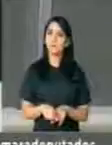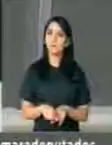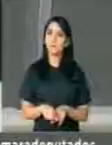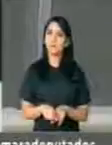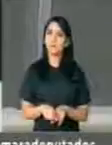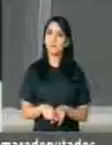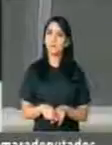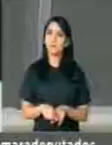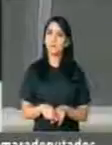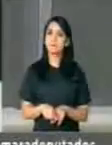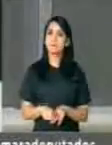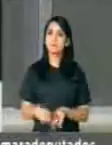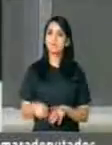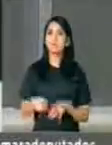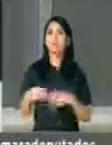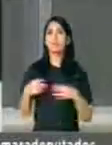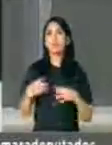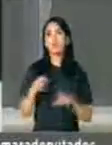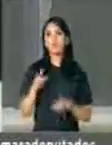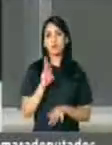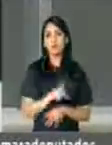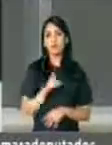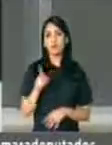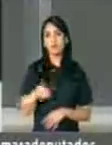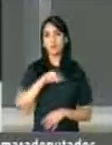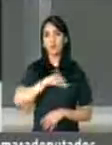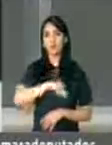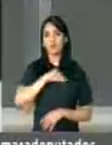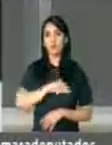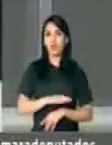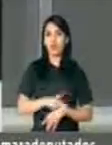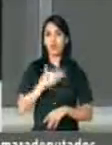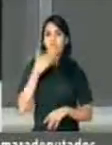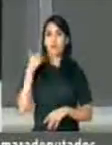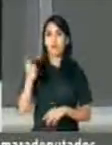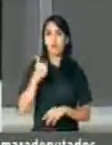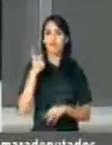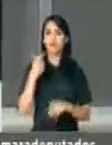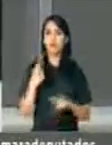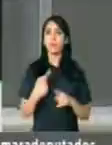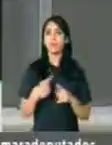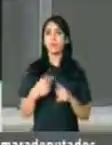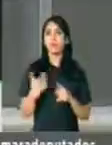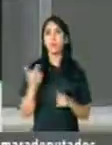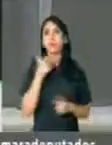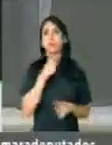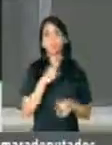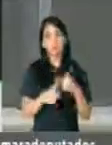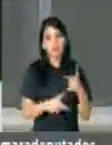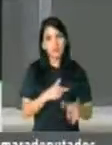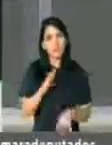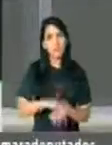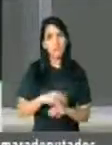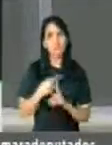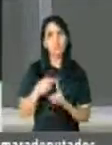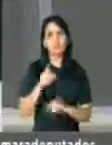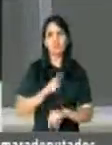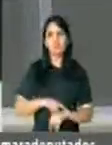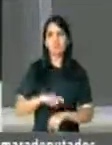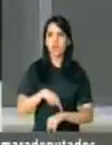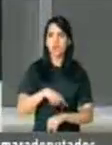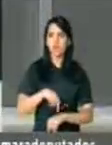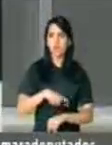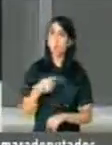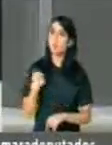professores um salário mais digno para que eles pudessem trabalhar mais tempo e nós